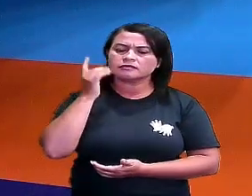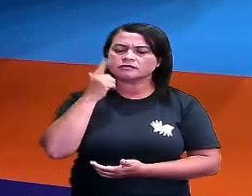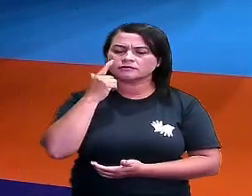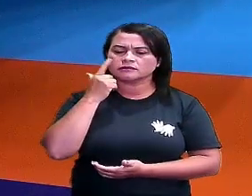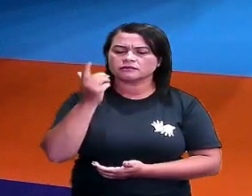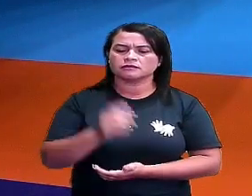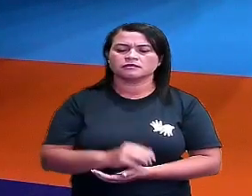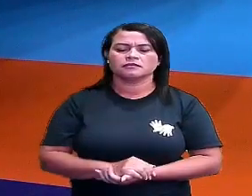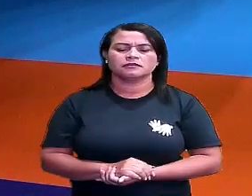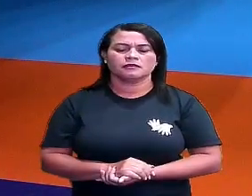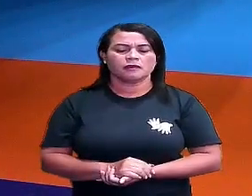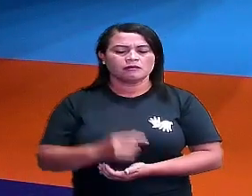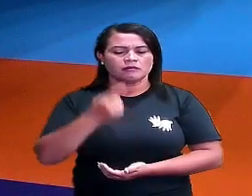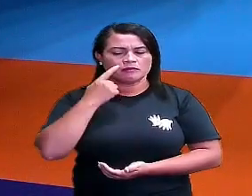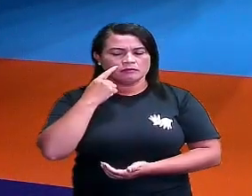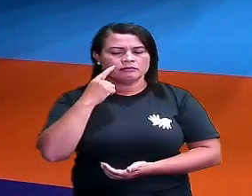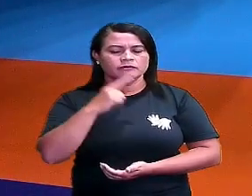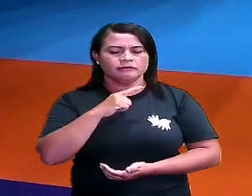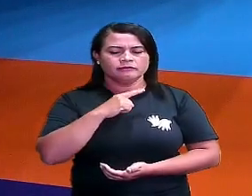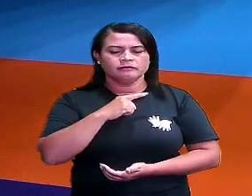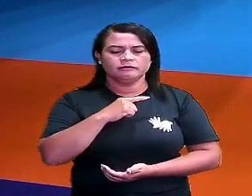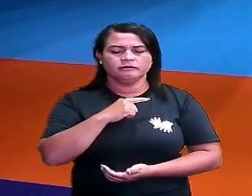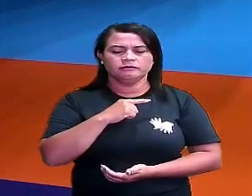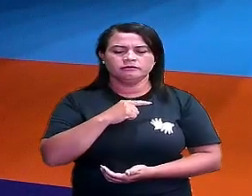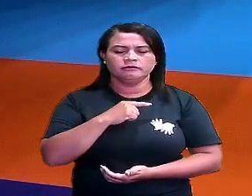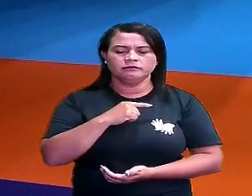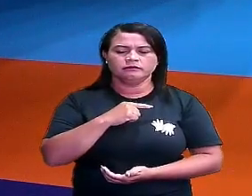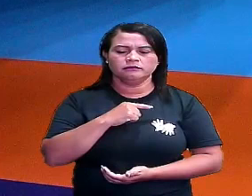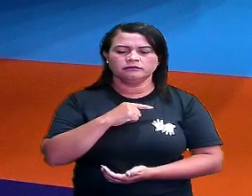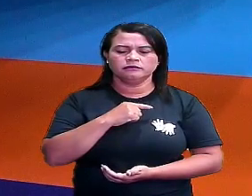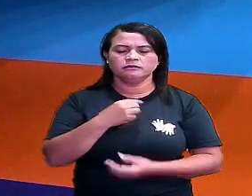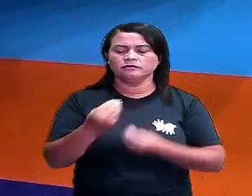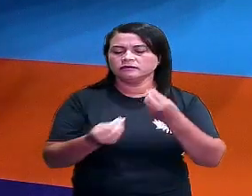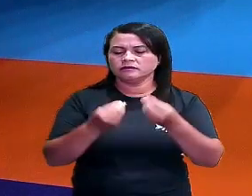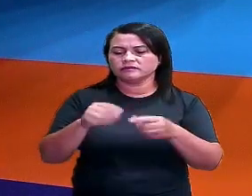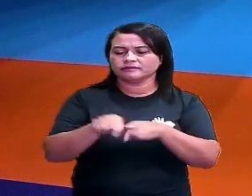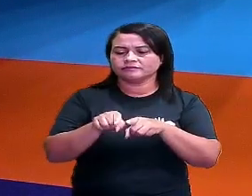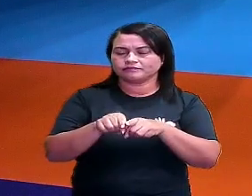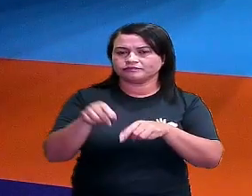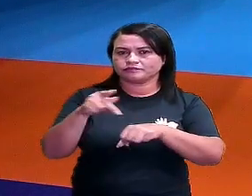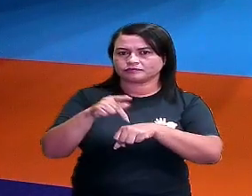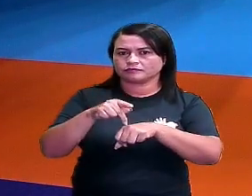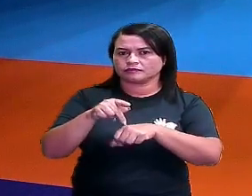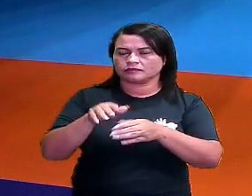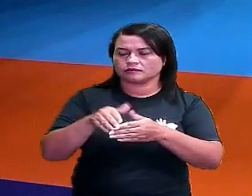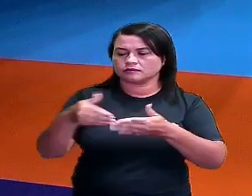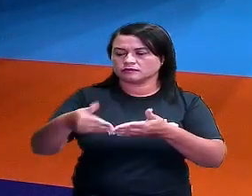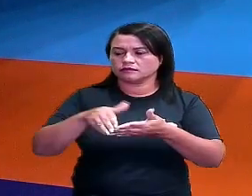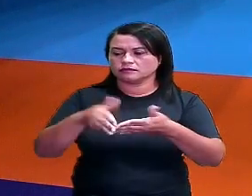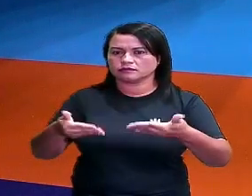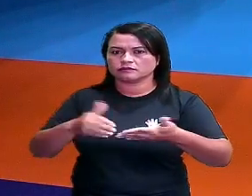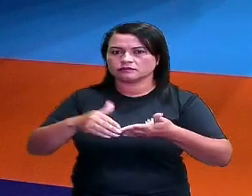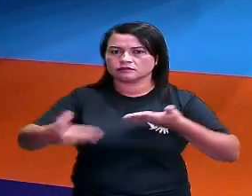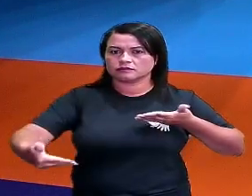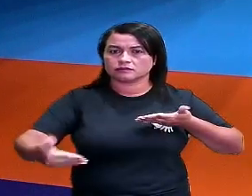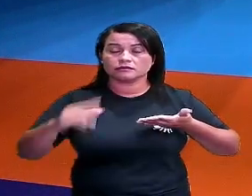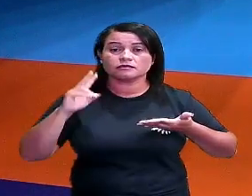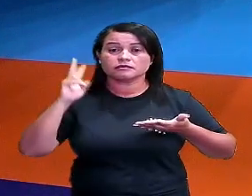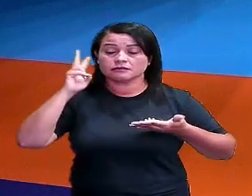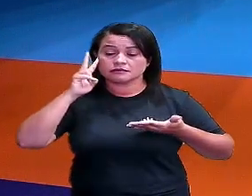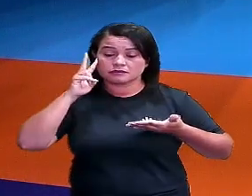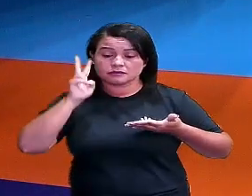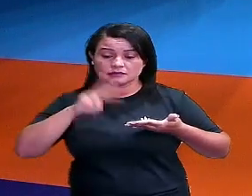Vamos ver, né? Que não tem aresta, que não tem vértice, que não tem face. A planificação do paralelepípedo, a gente também consegue visualizar,